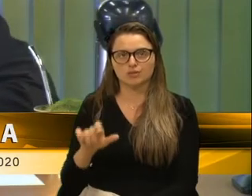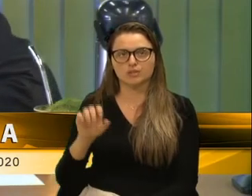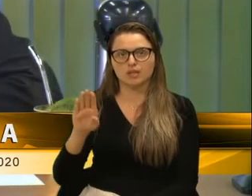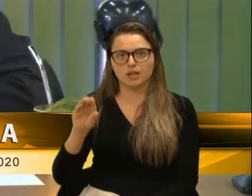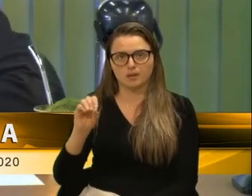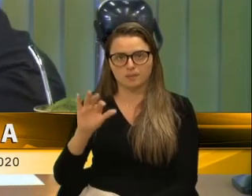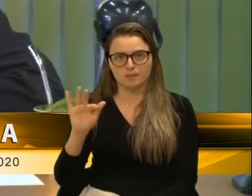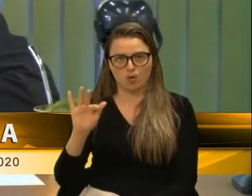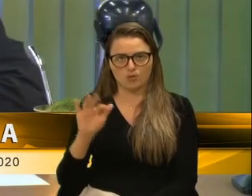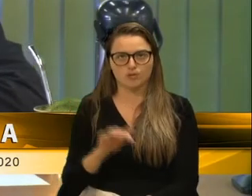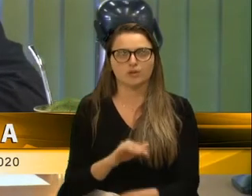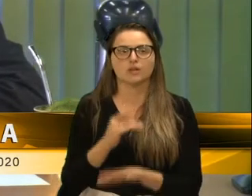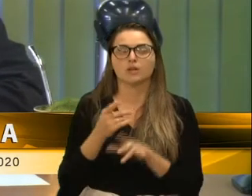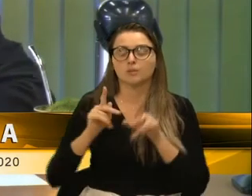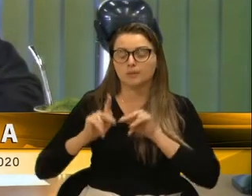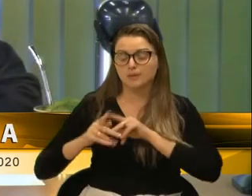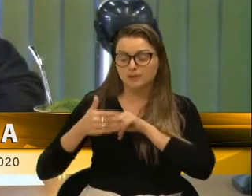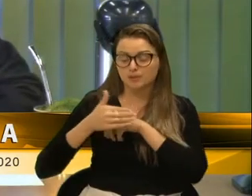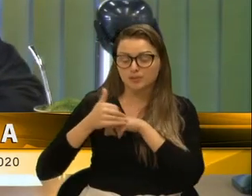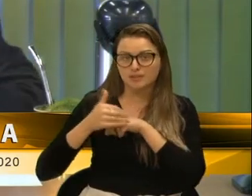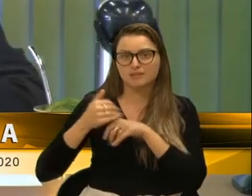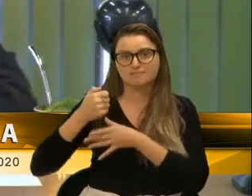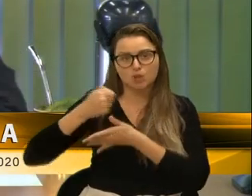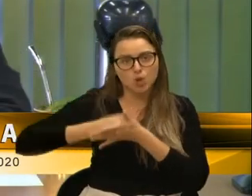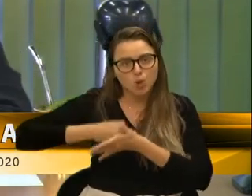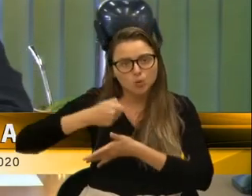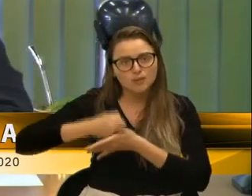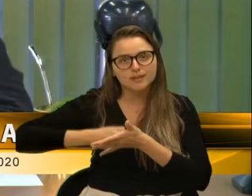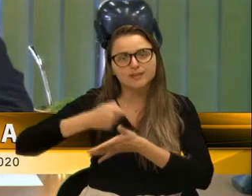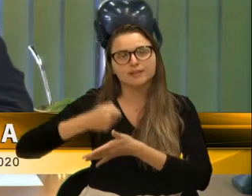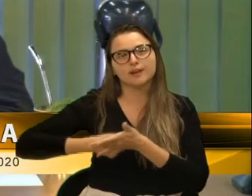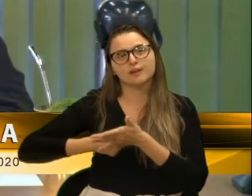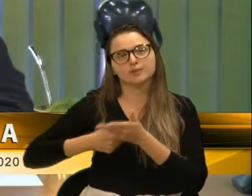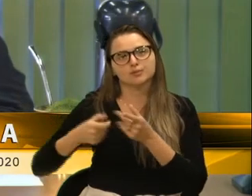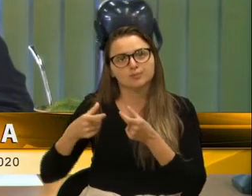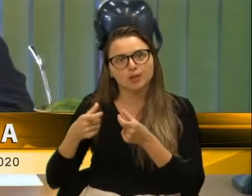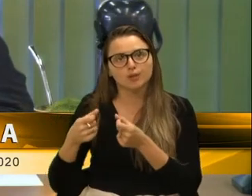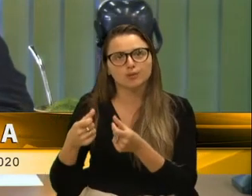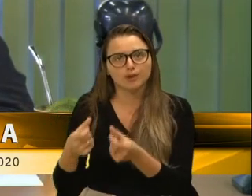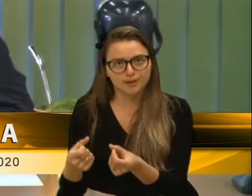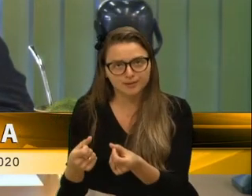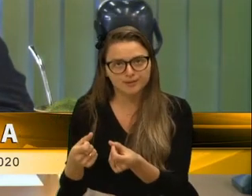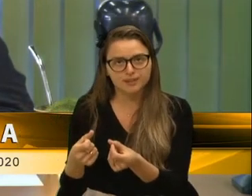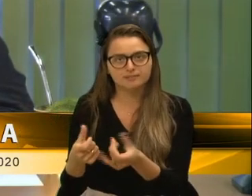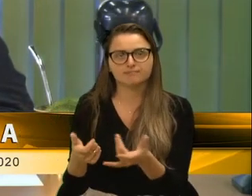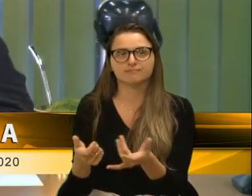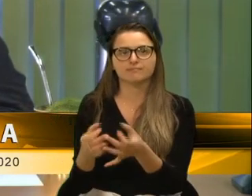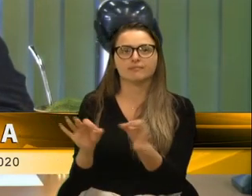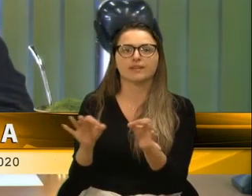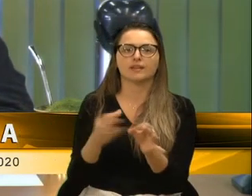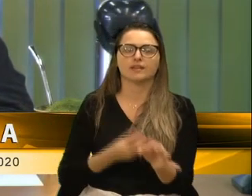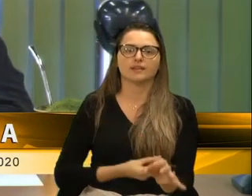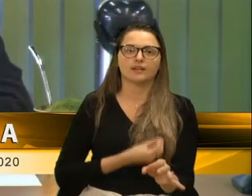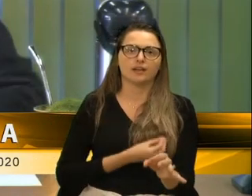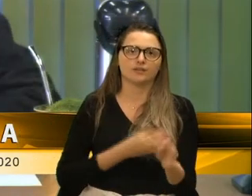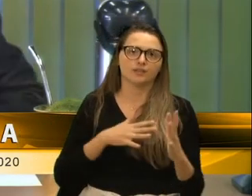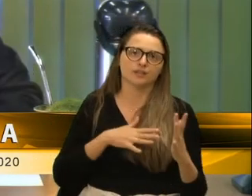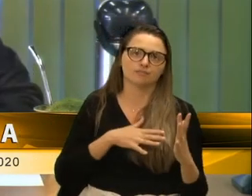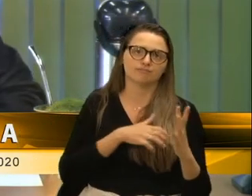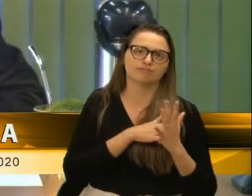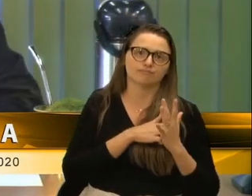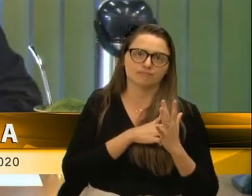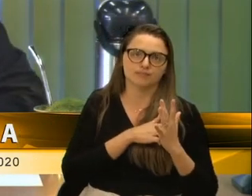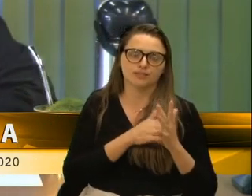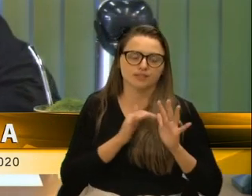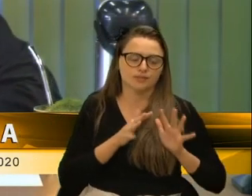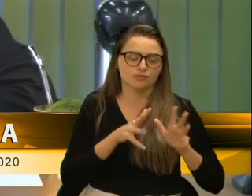extremamente do bem, que vinha lutando contra esse câncer e a vida pega de surpresa num acidente de